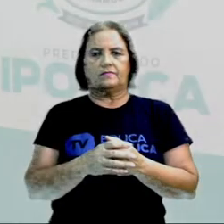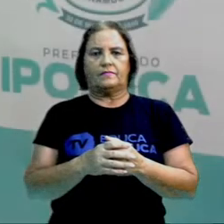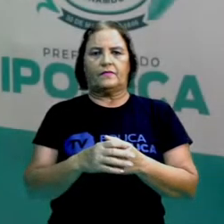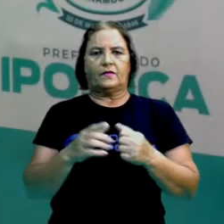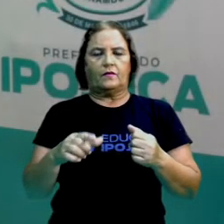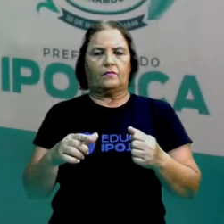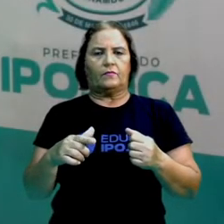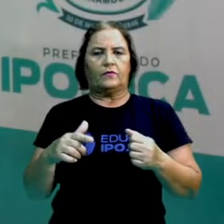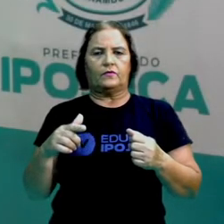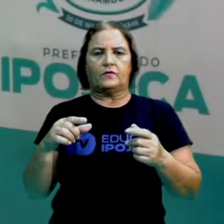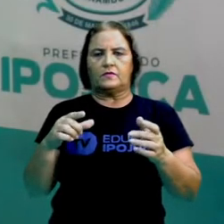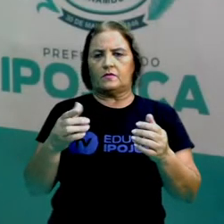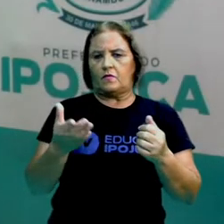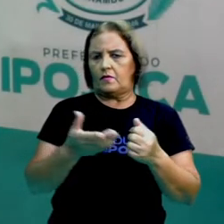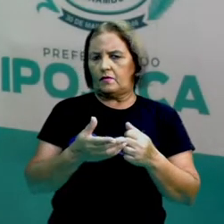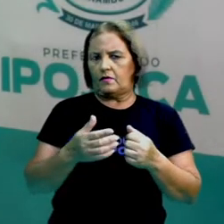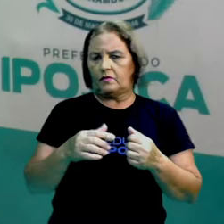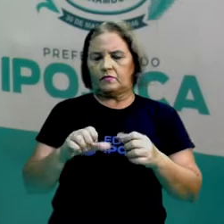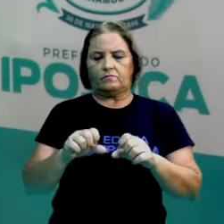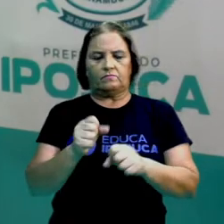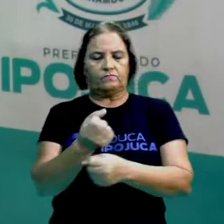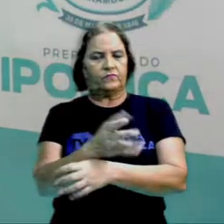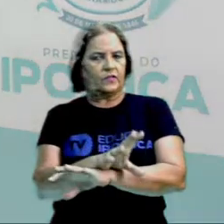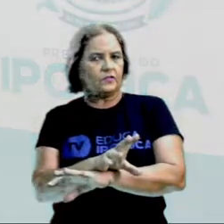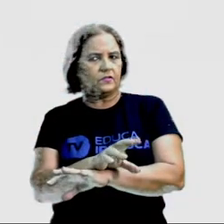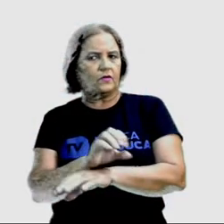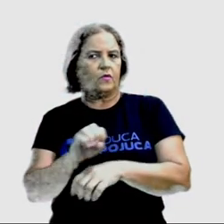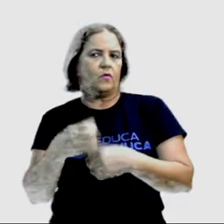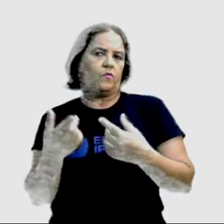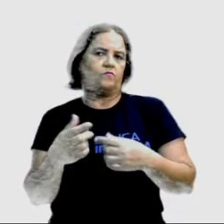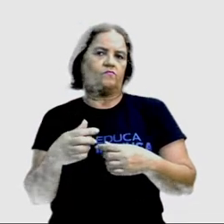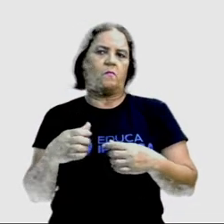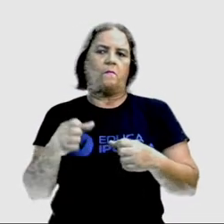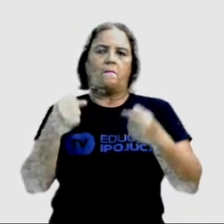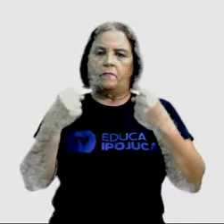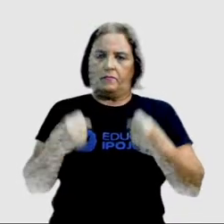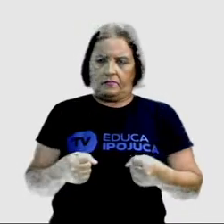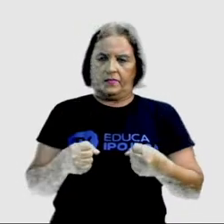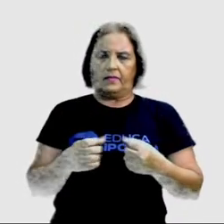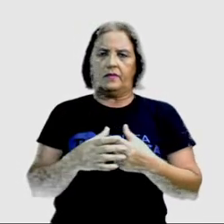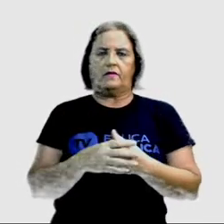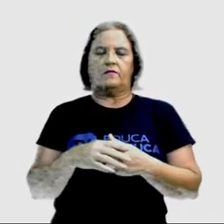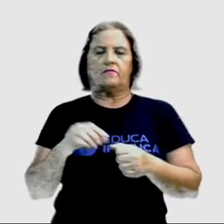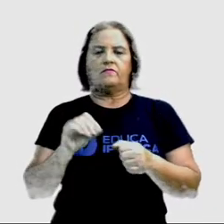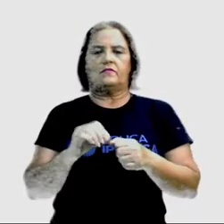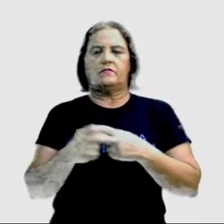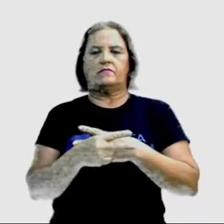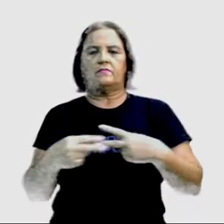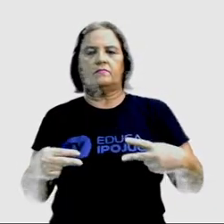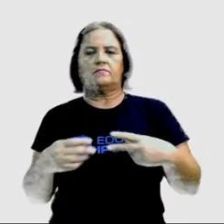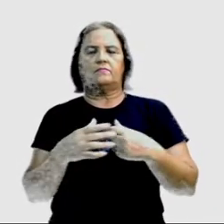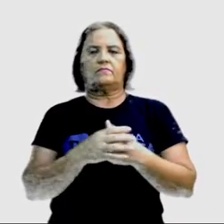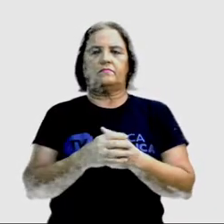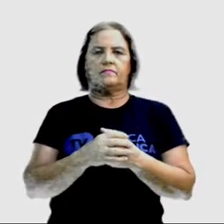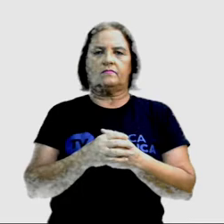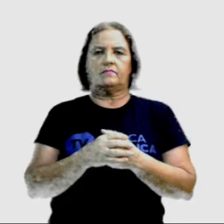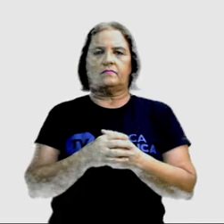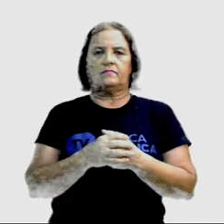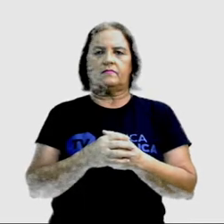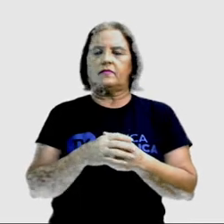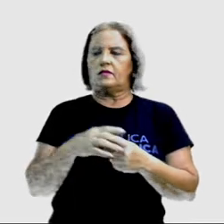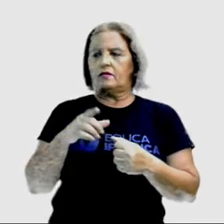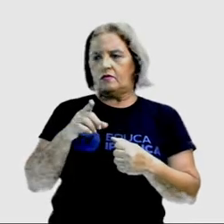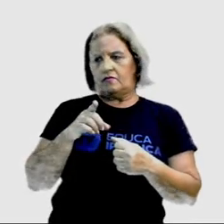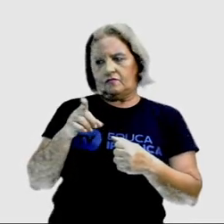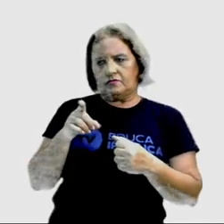ser capaz de fazer algo. Can you bring me some water? Você pode me trazer um pouco de água